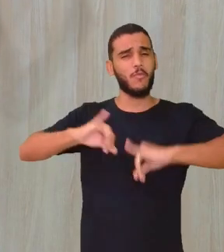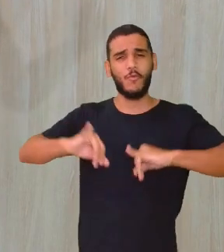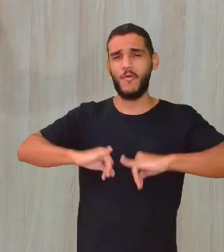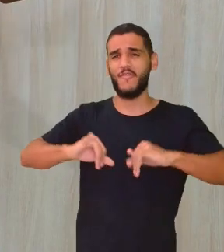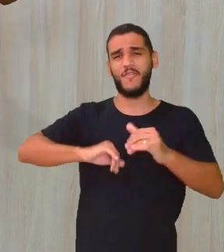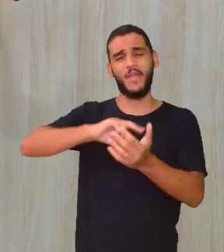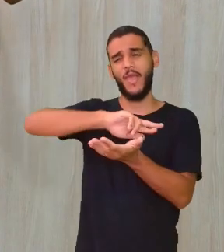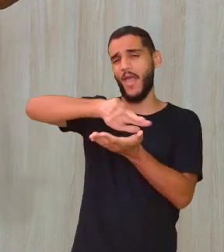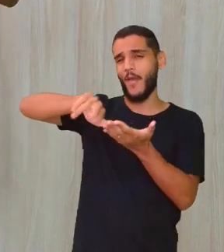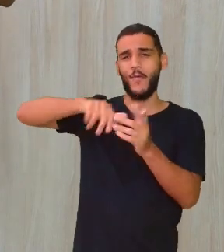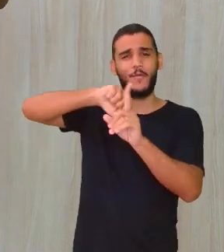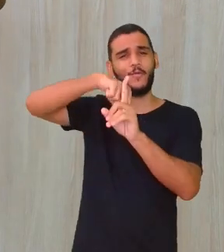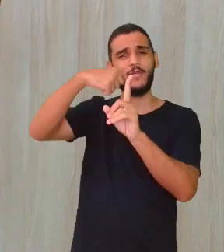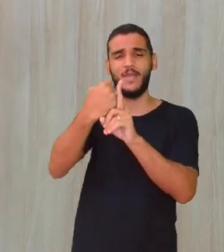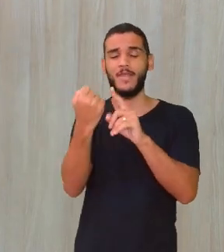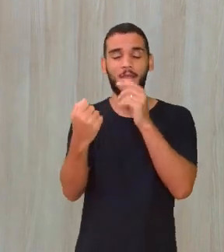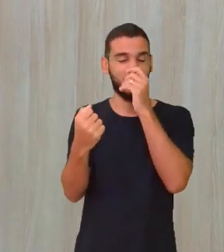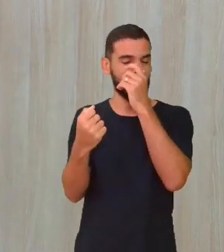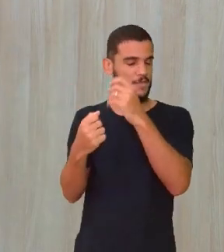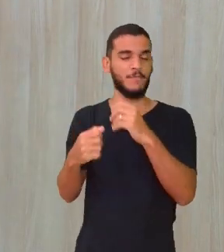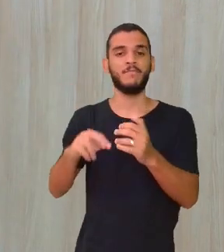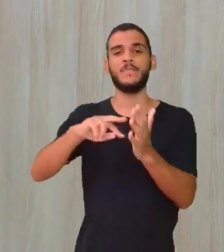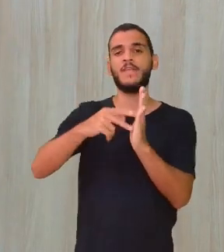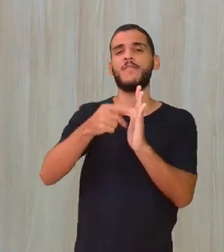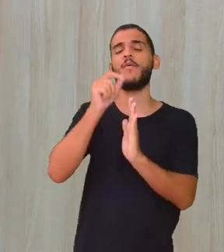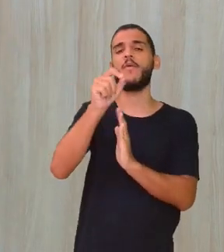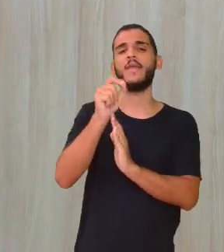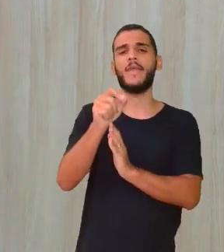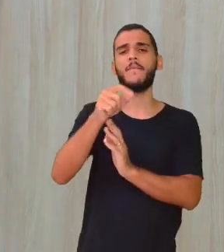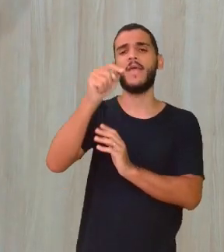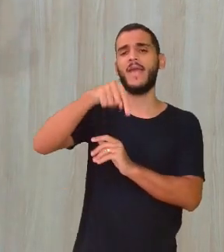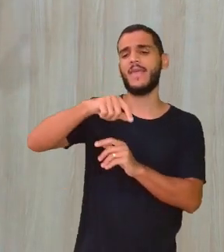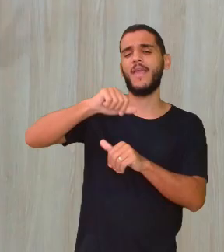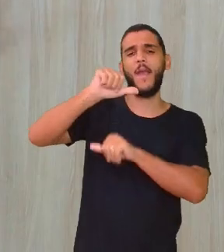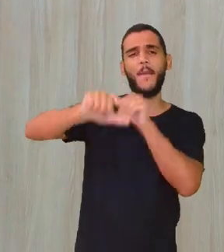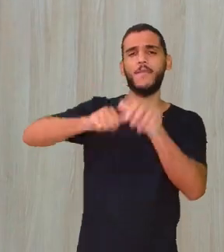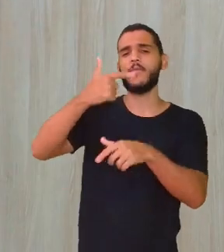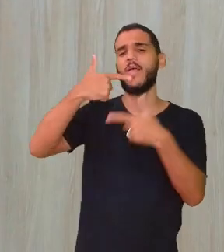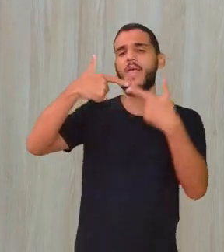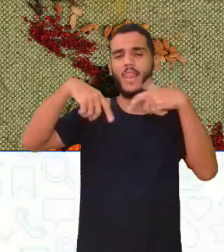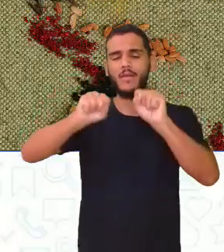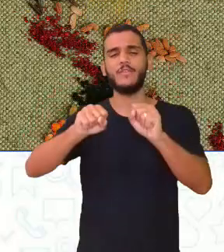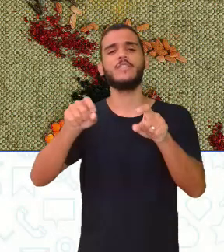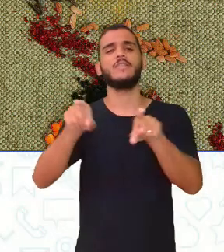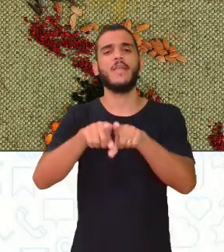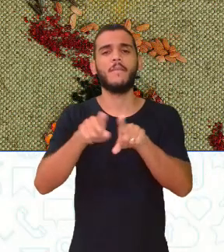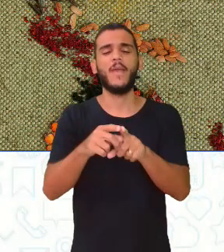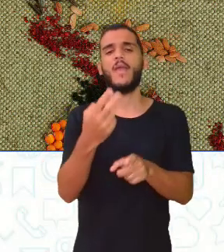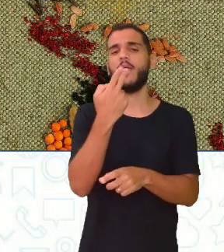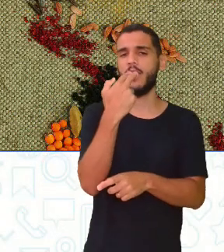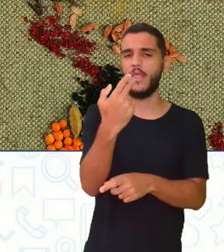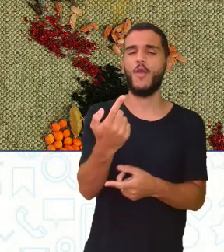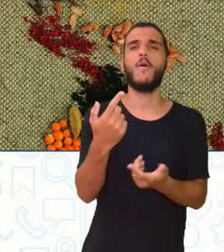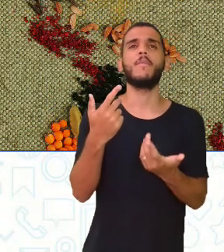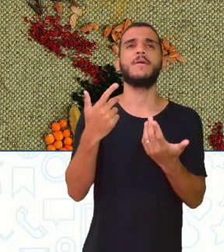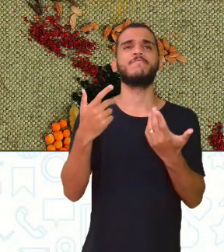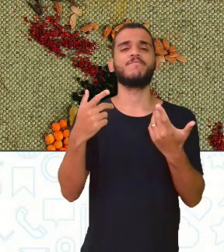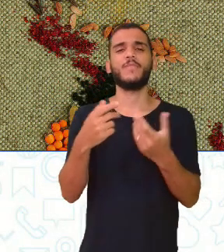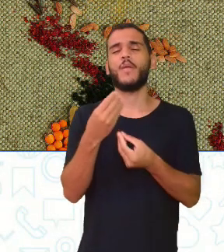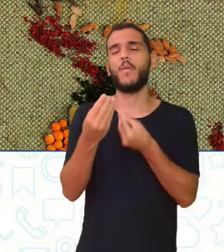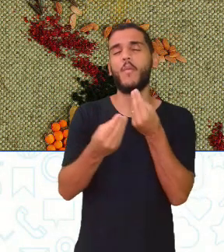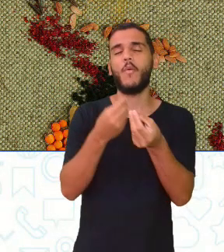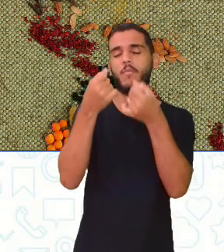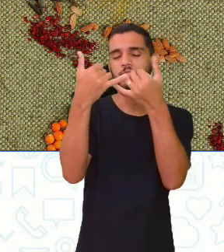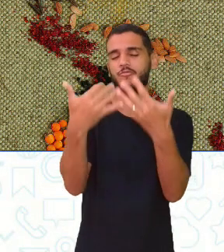mazela social. Isso faz com que a nossa variedade, a nossa variação linguística, o nosso sotaque, o jeito que a gente fala as